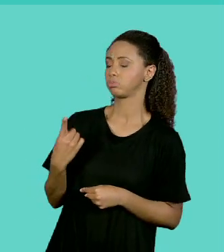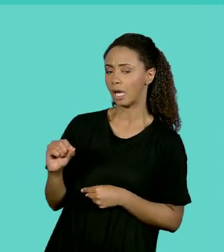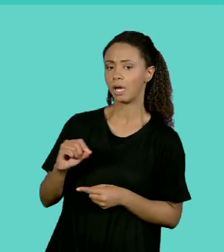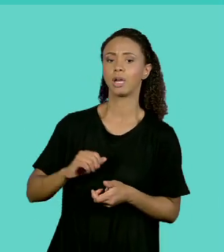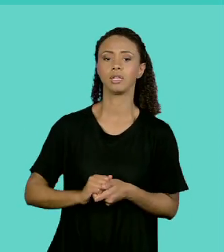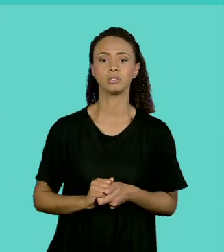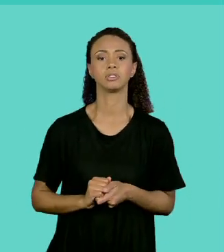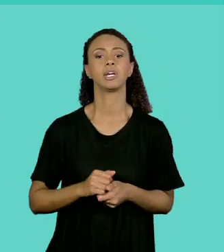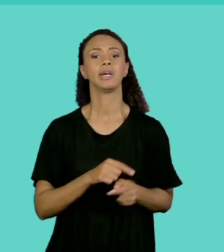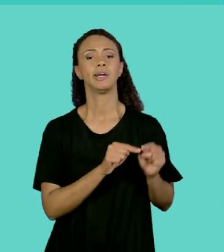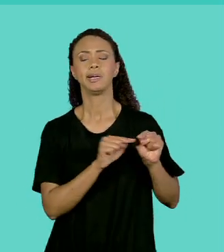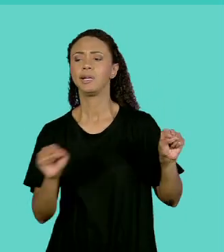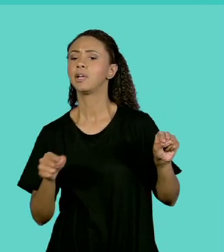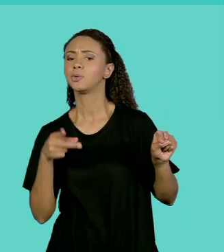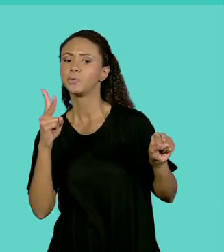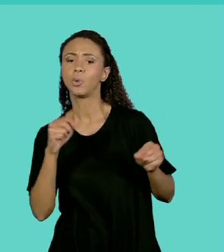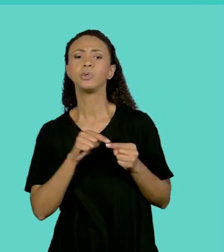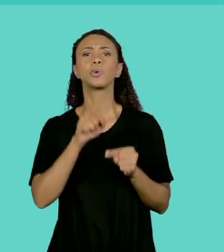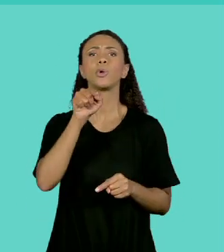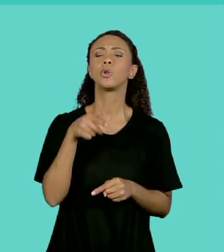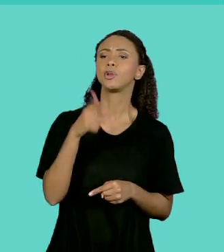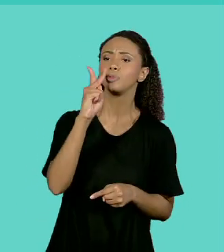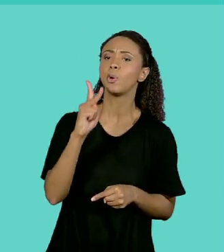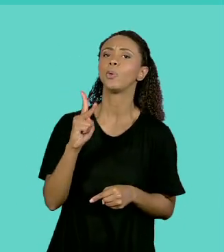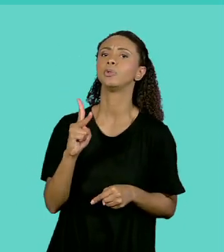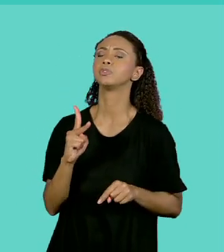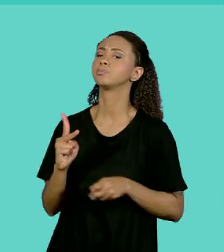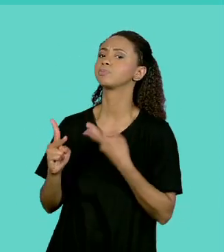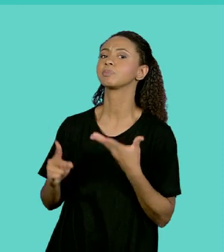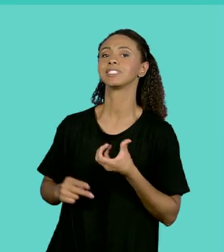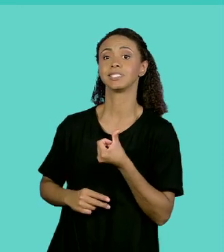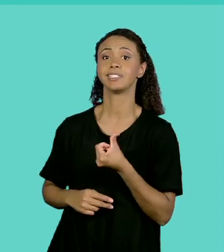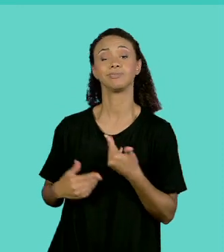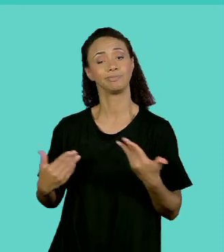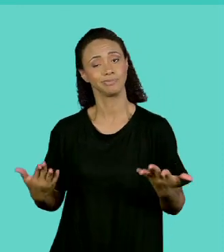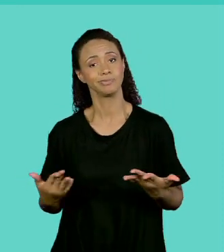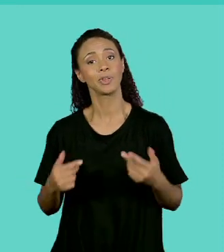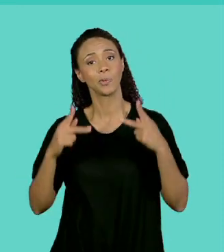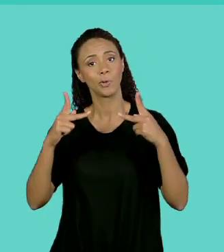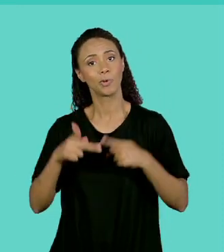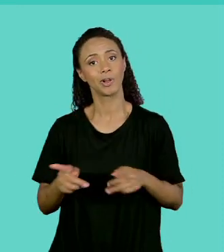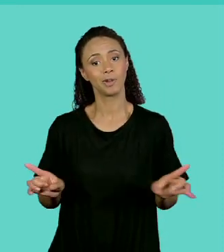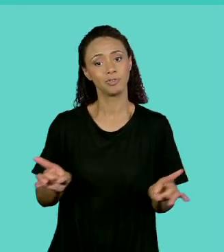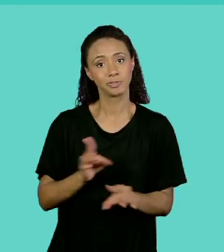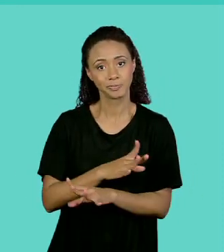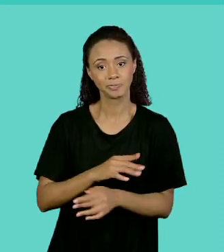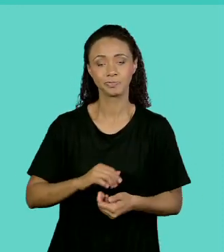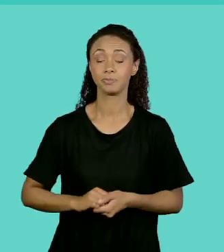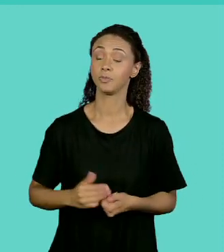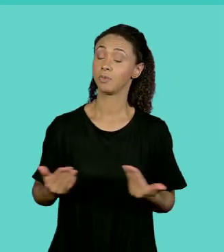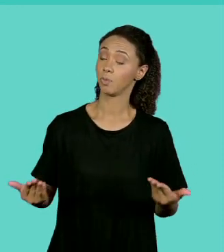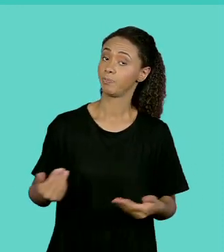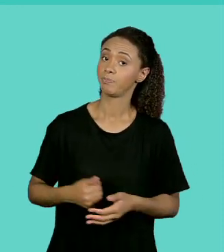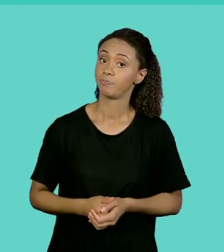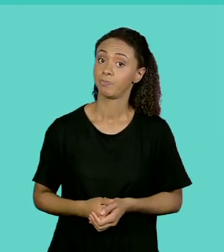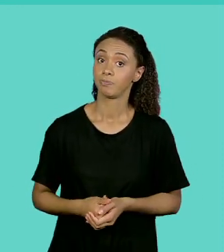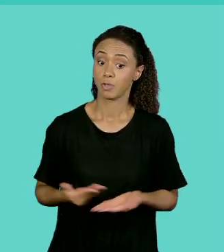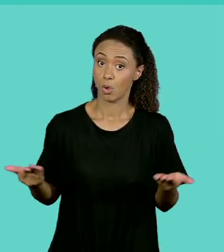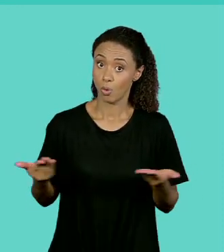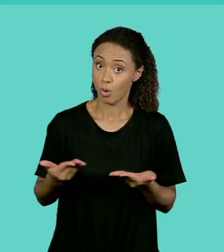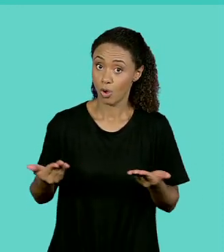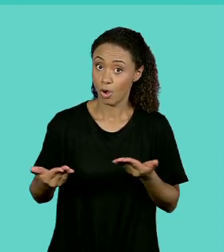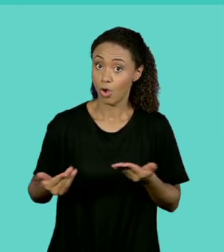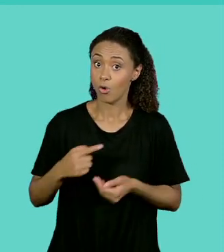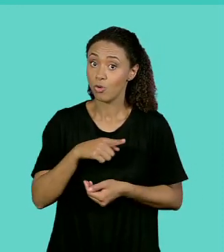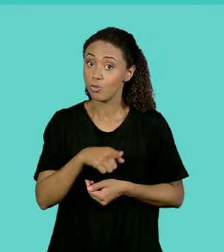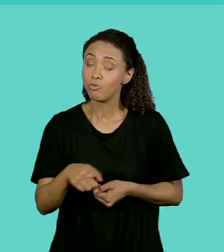2, coluna 2. O valor é 6. E assim encerra o programa. Bom, nessa videoaula